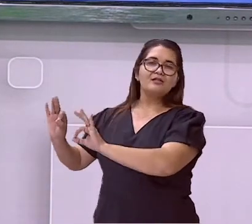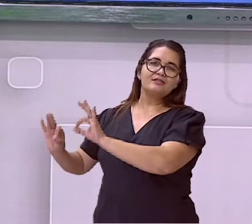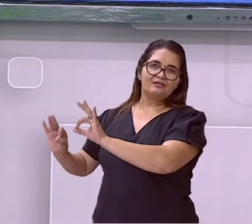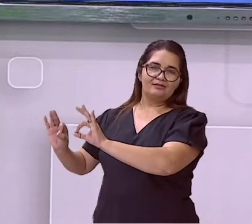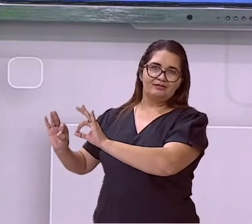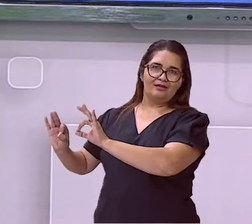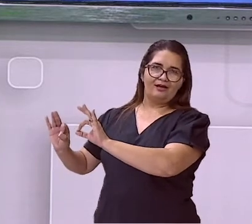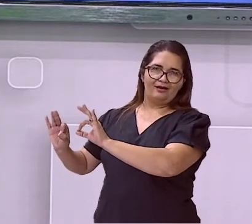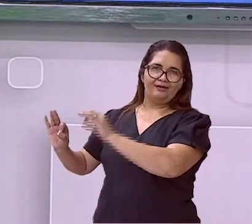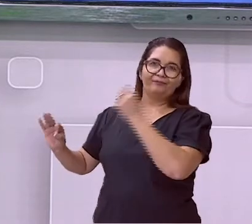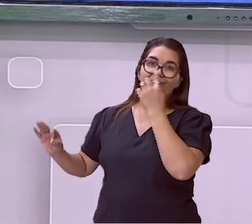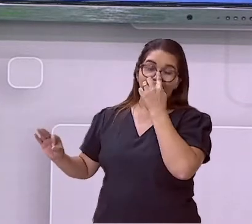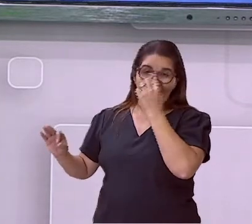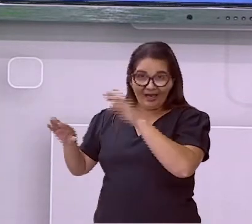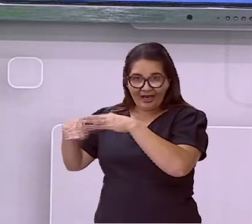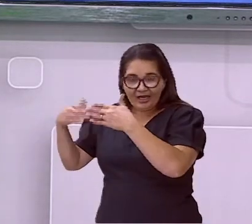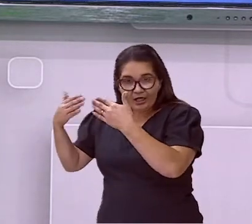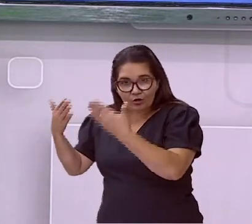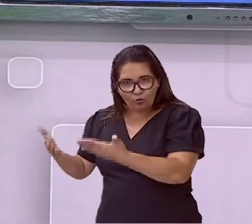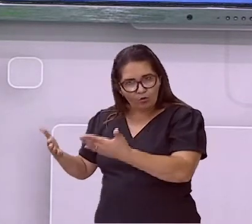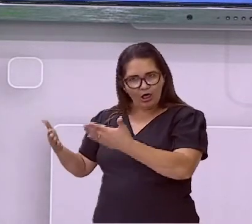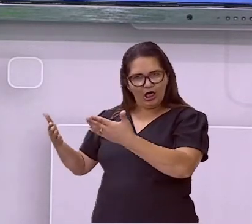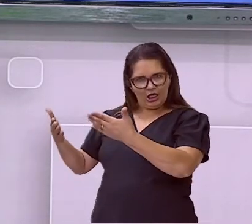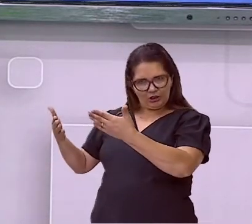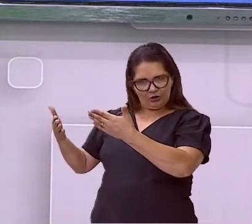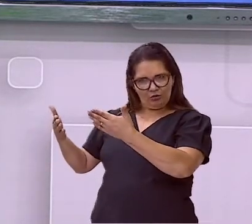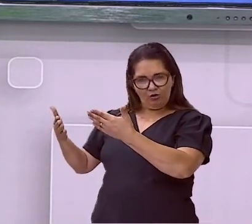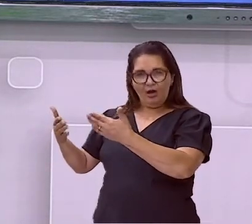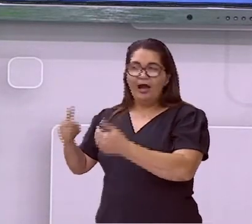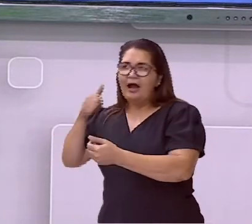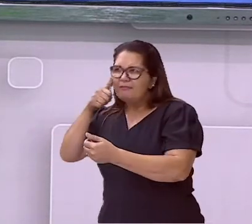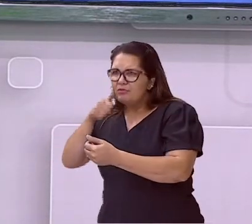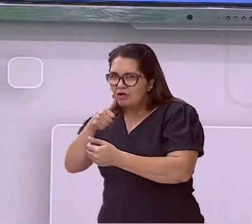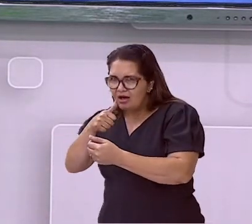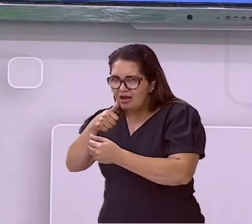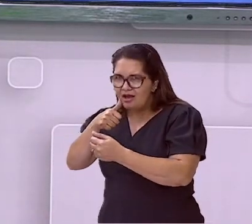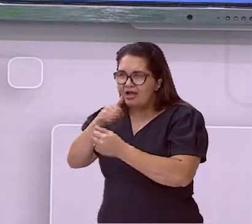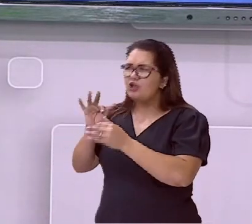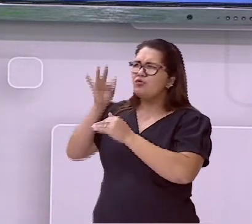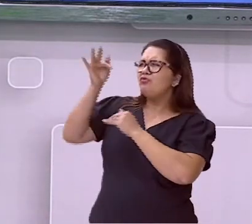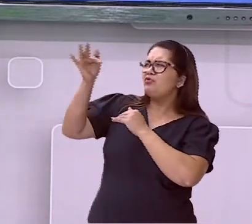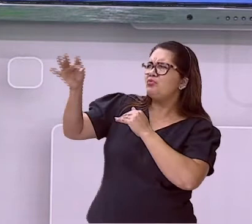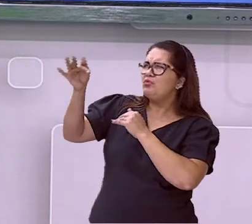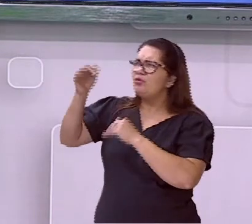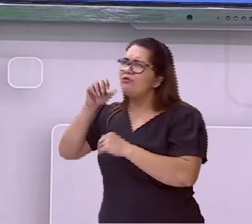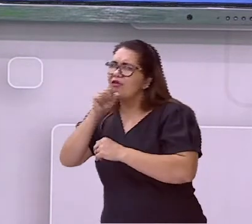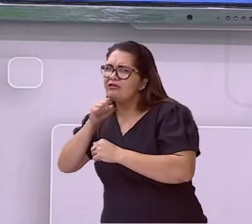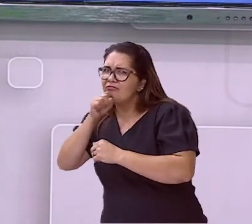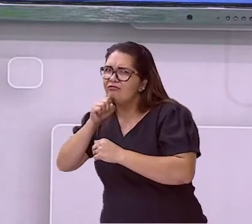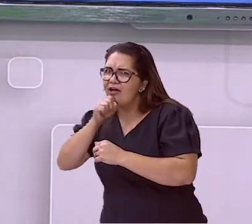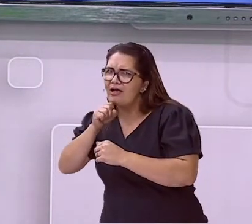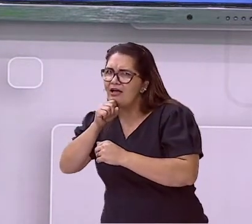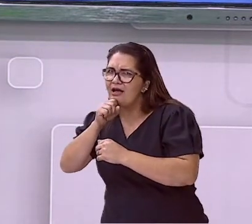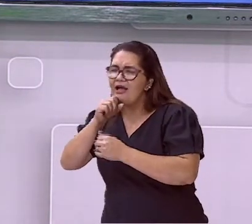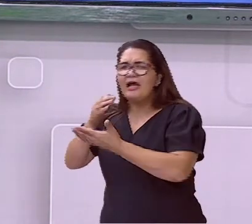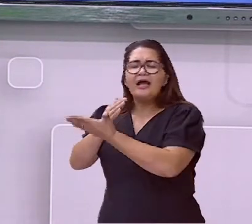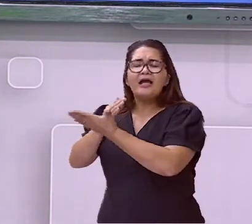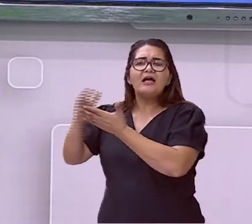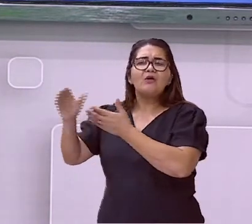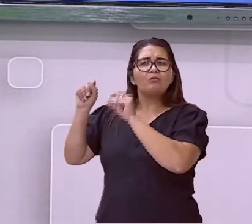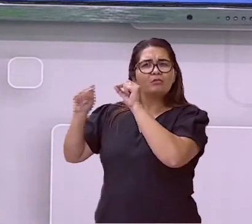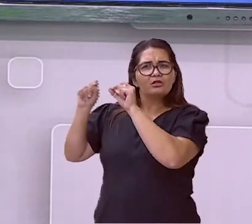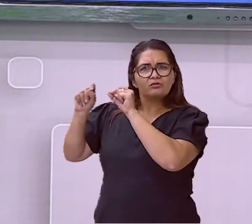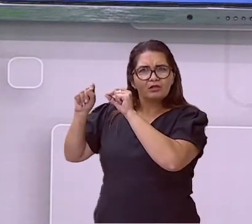menopausa. Está retrocedendo. Quando ela começou, ela teve perdas, né? Todo mês, ela libera um óvulo.